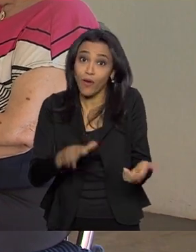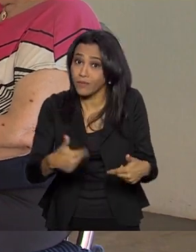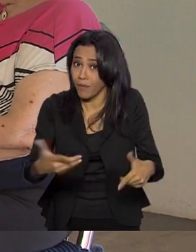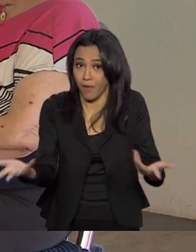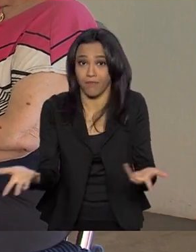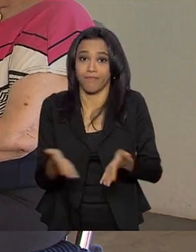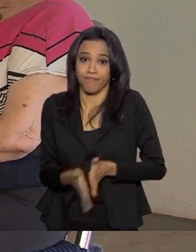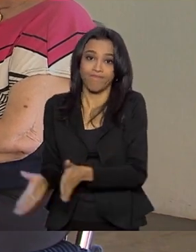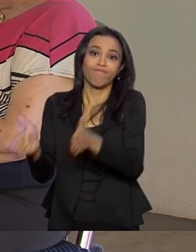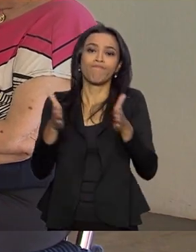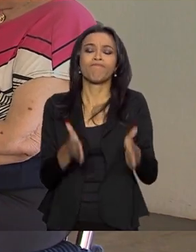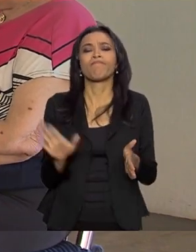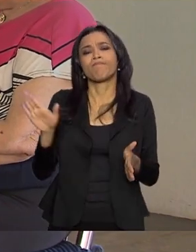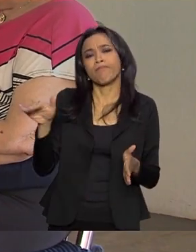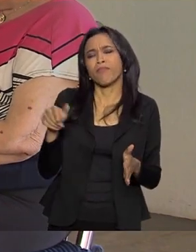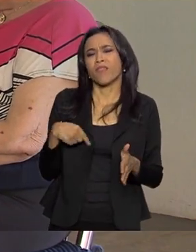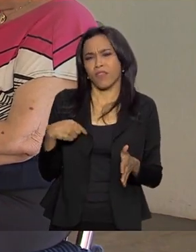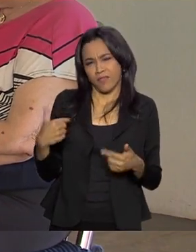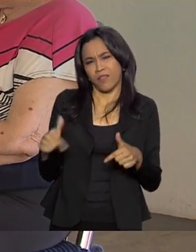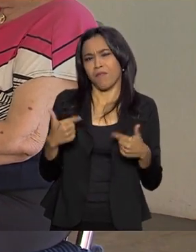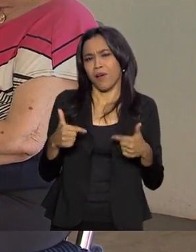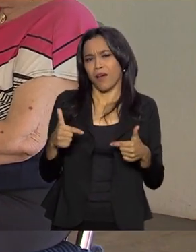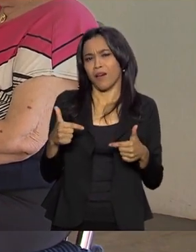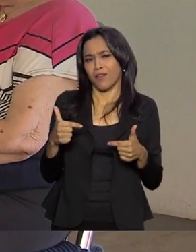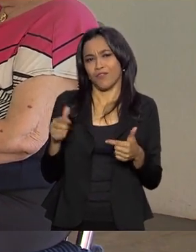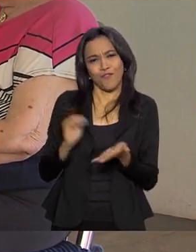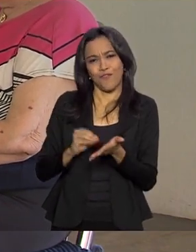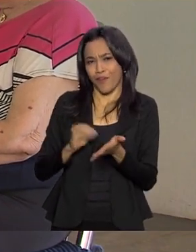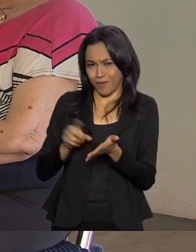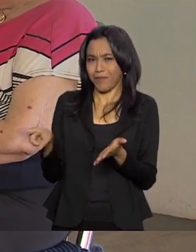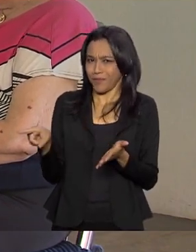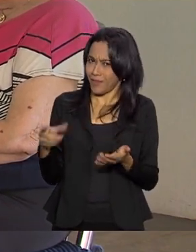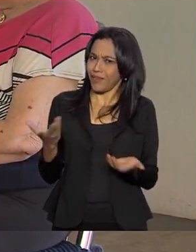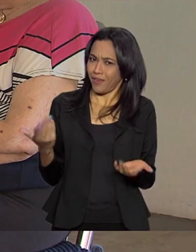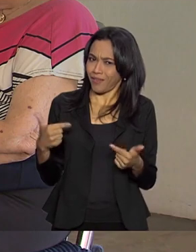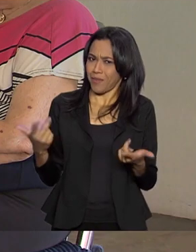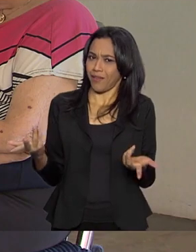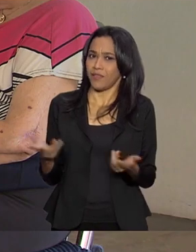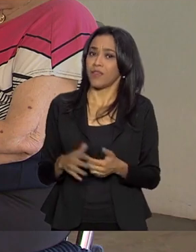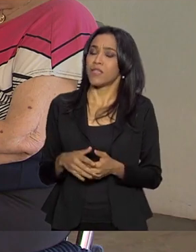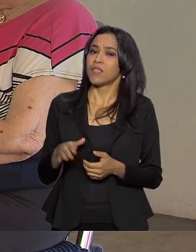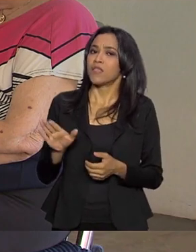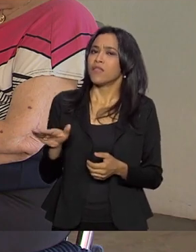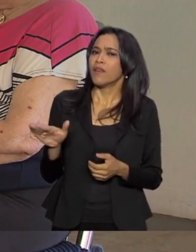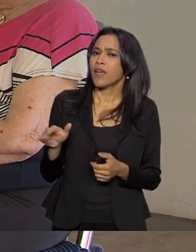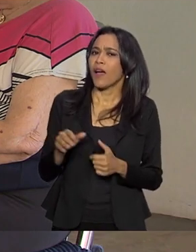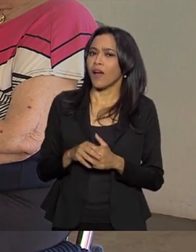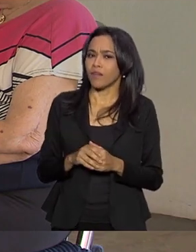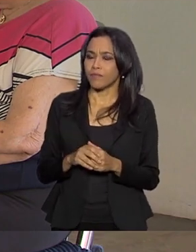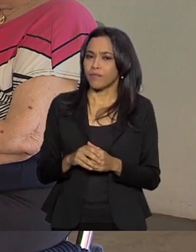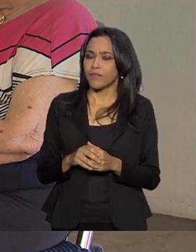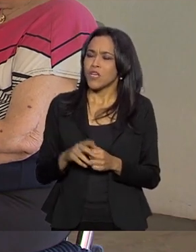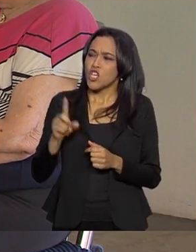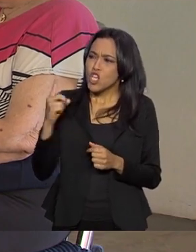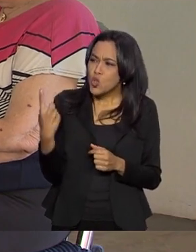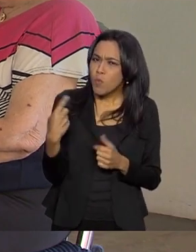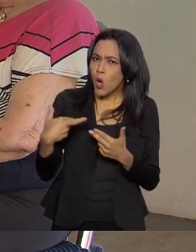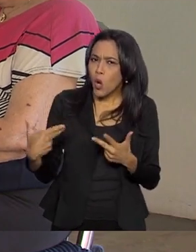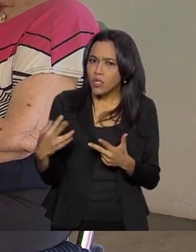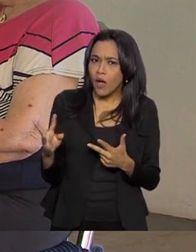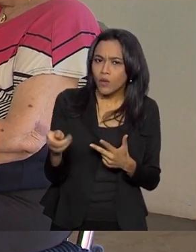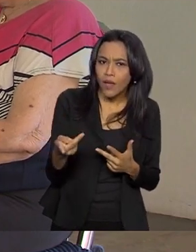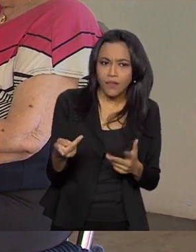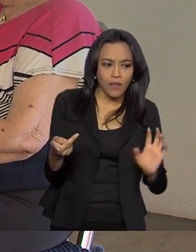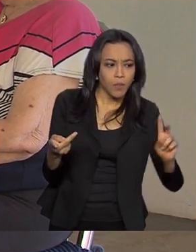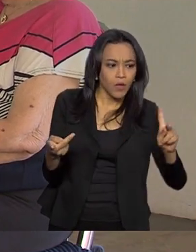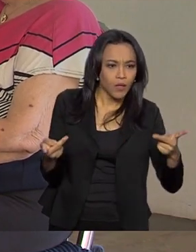Isso ali, e assim, trabalho realmente, graças a Deus, não falta para você. E engata uma coisa na outra. Agora há pouco,